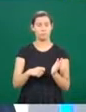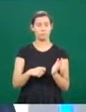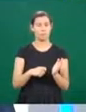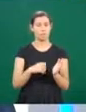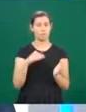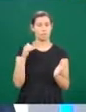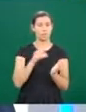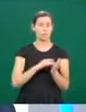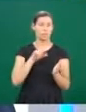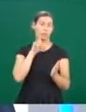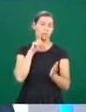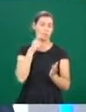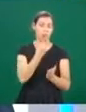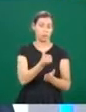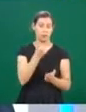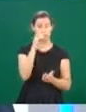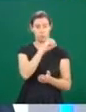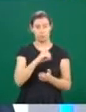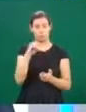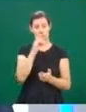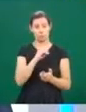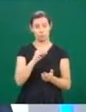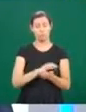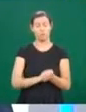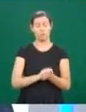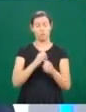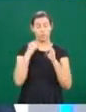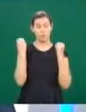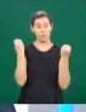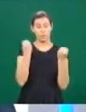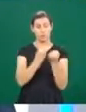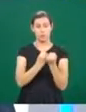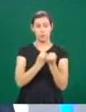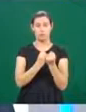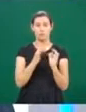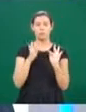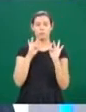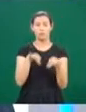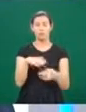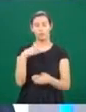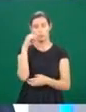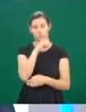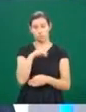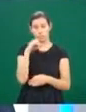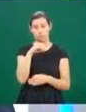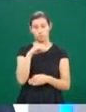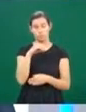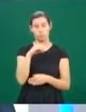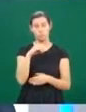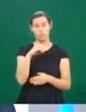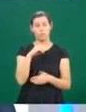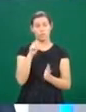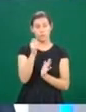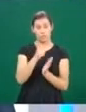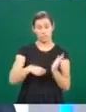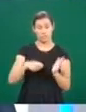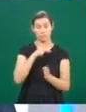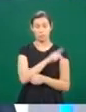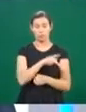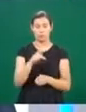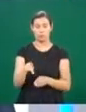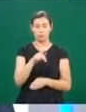até o dia 6 de outubro, o seminário vai ocorrer no final de outubro, e aí podem se inscrever todos os professores,